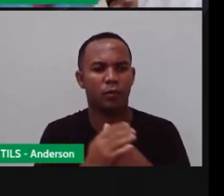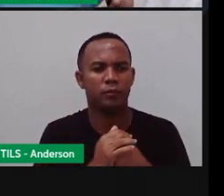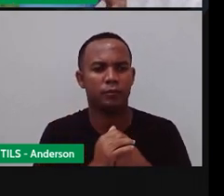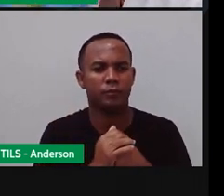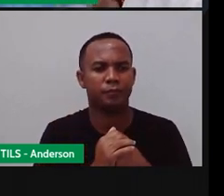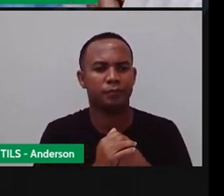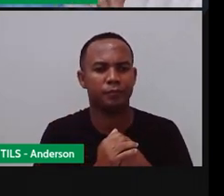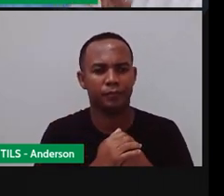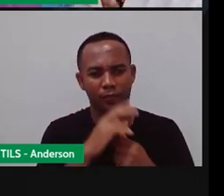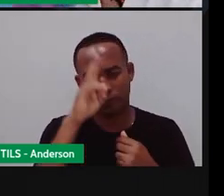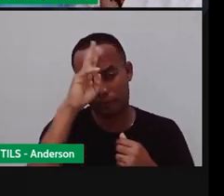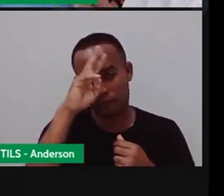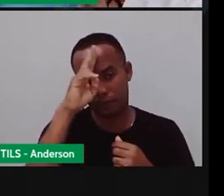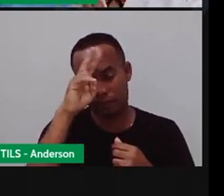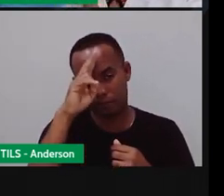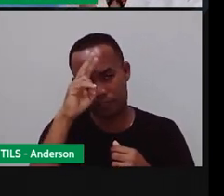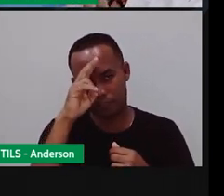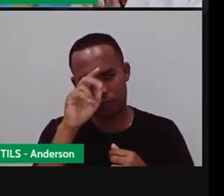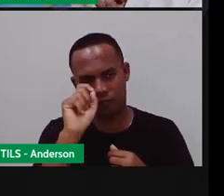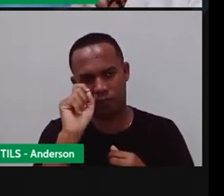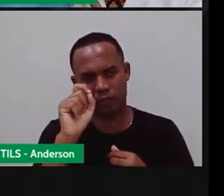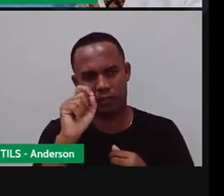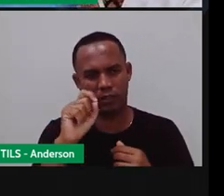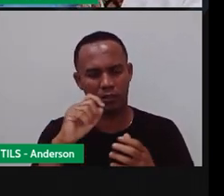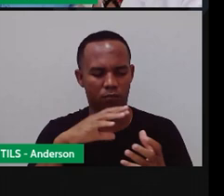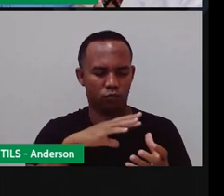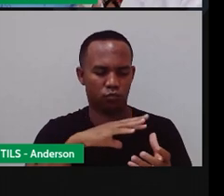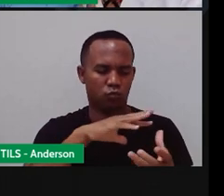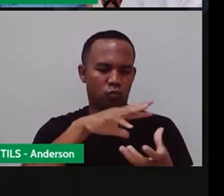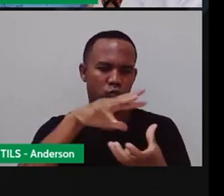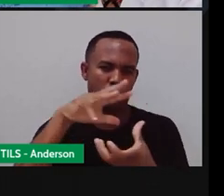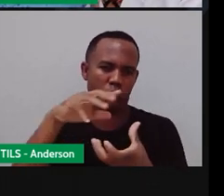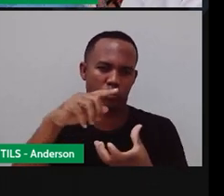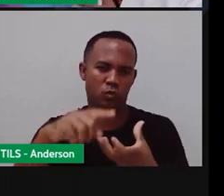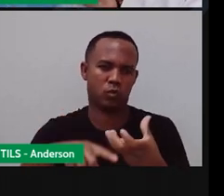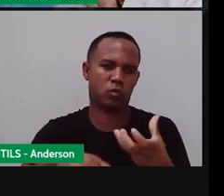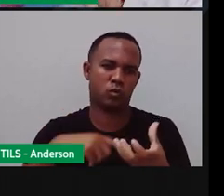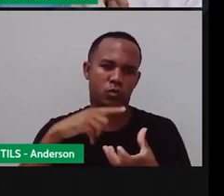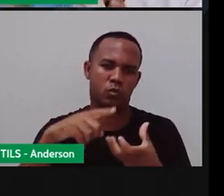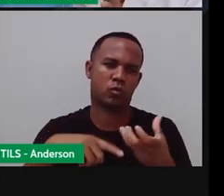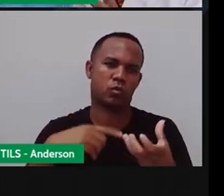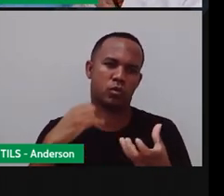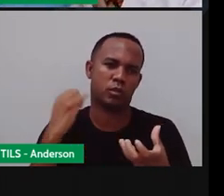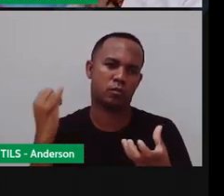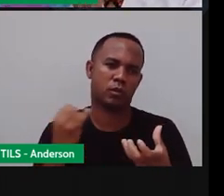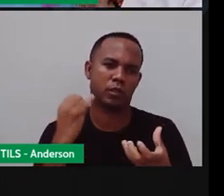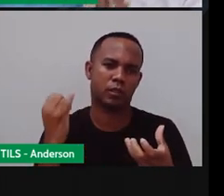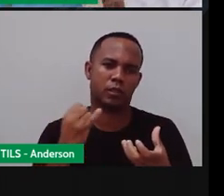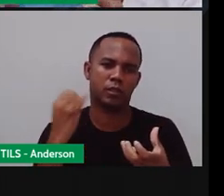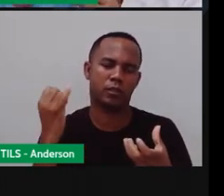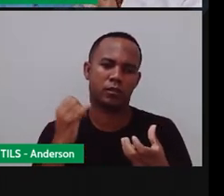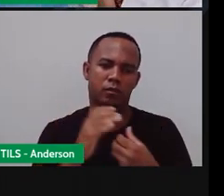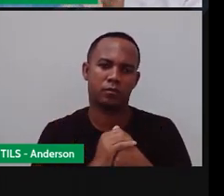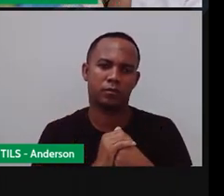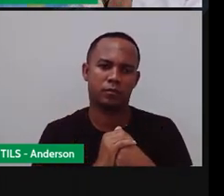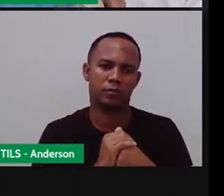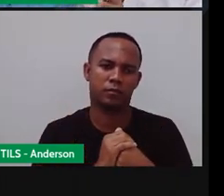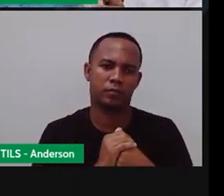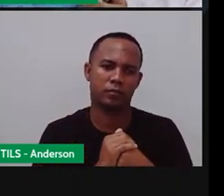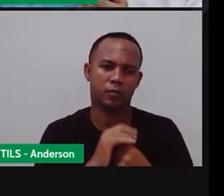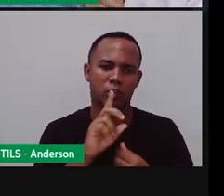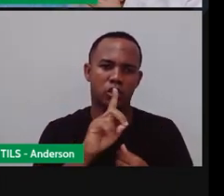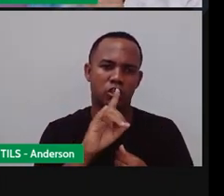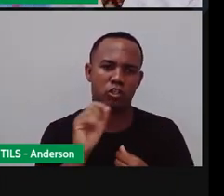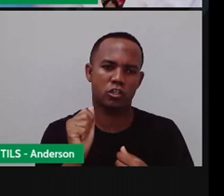Então, lembrando que a Terra possui dois movimentos muito importantes, que é o que ela gira em torno dela, né? O é o que causa o